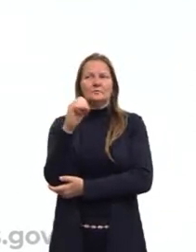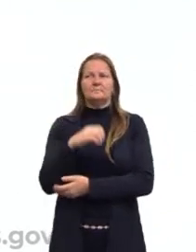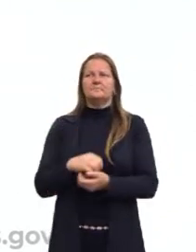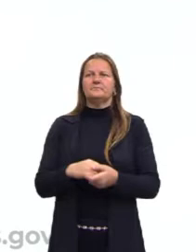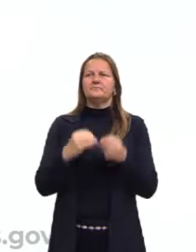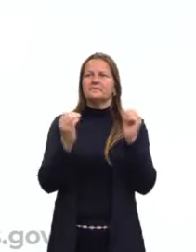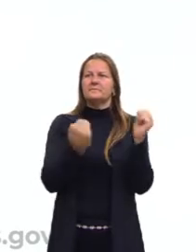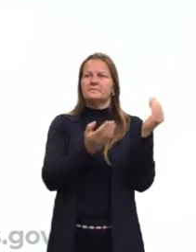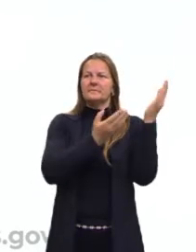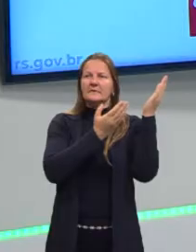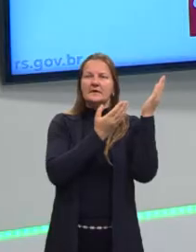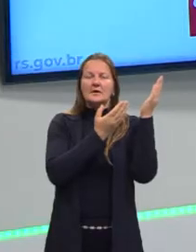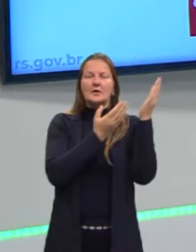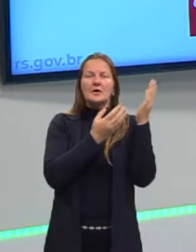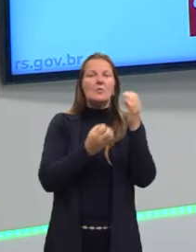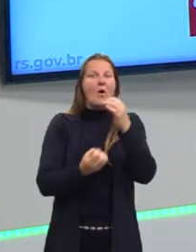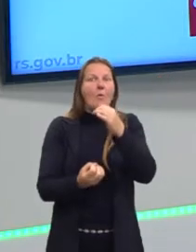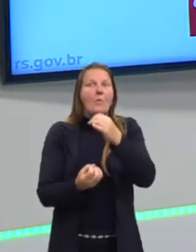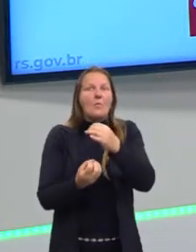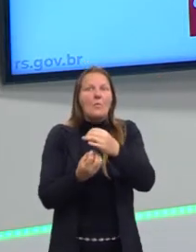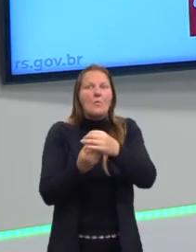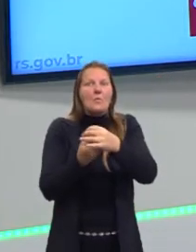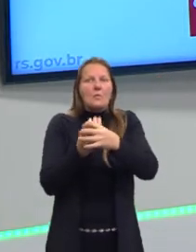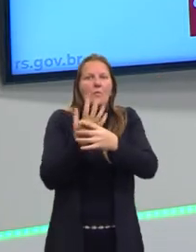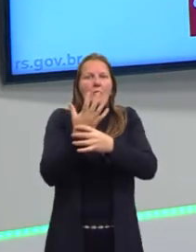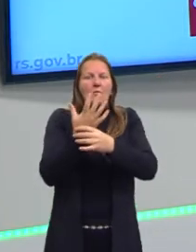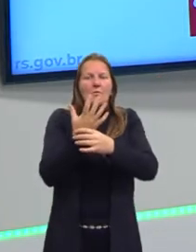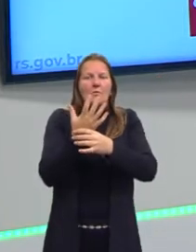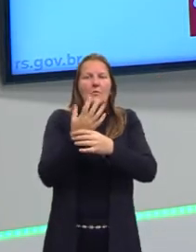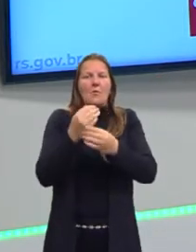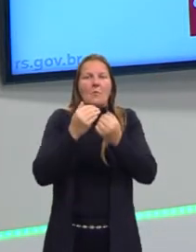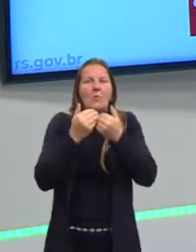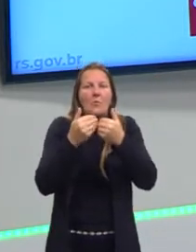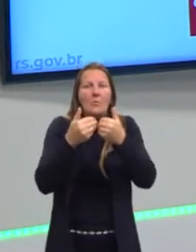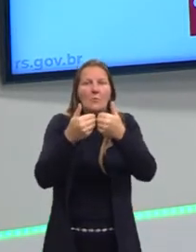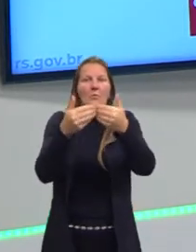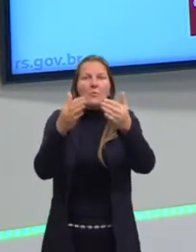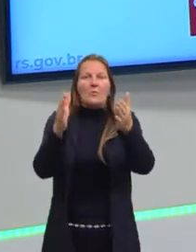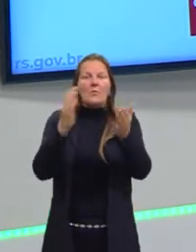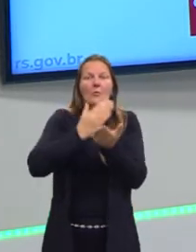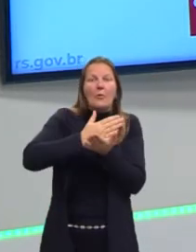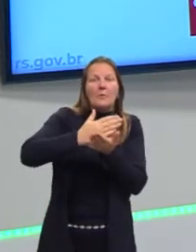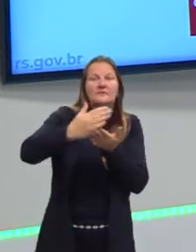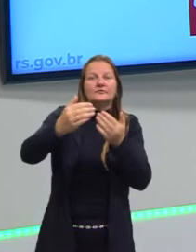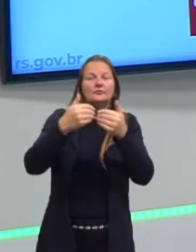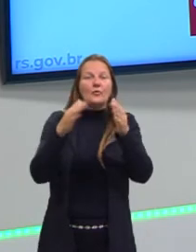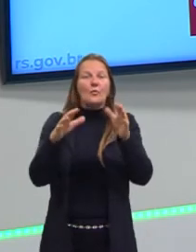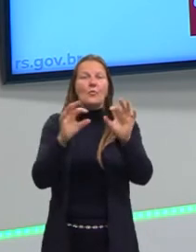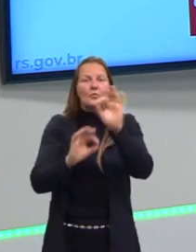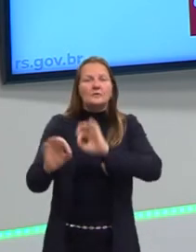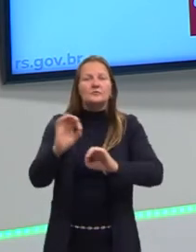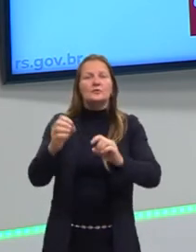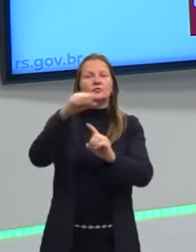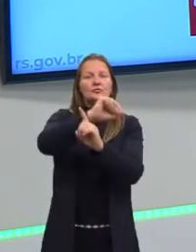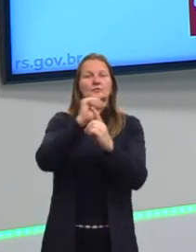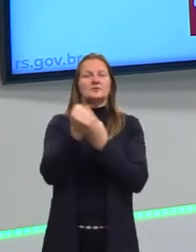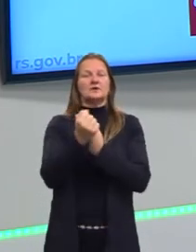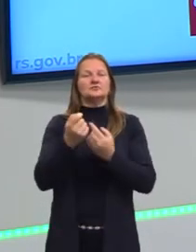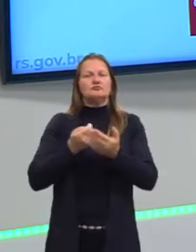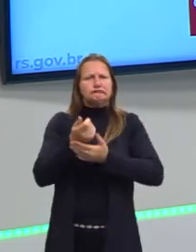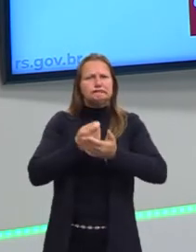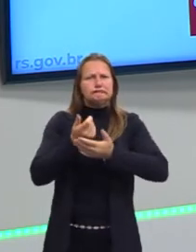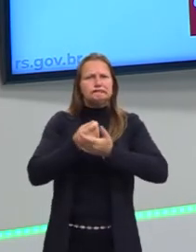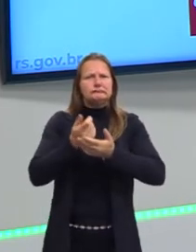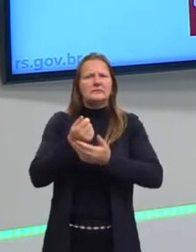O advento é o surgimento, o aparecimento. Como é que surgiu, como é que se estabeleceu a sociedade de consumo. Então o